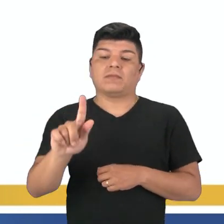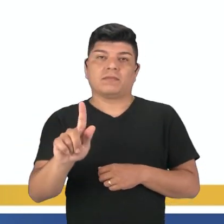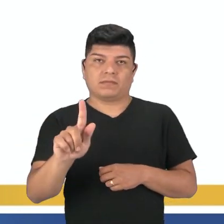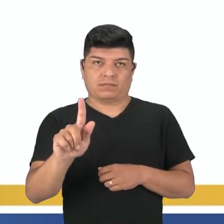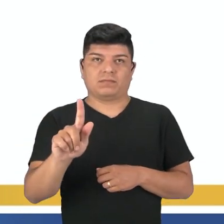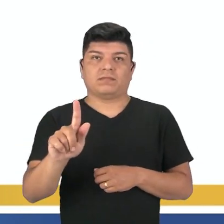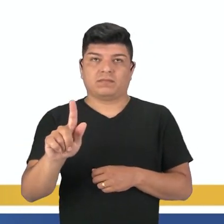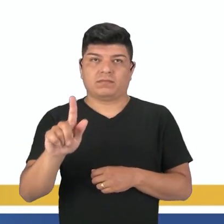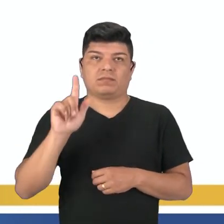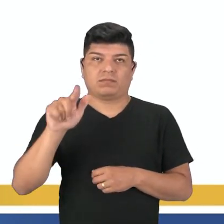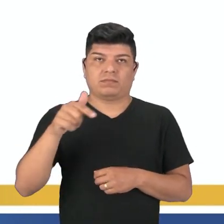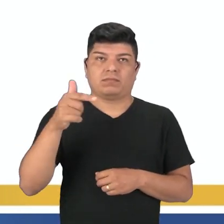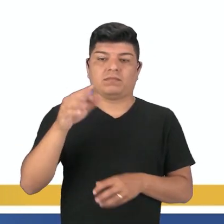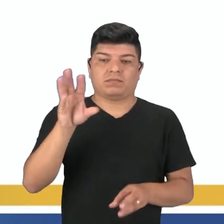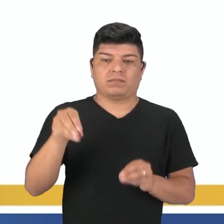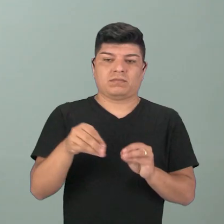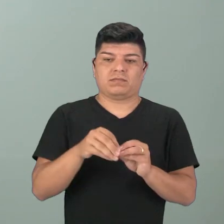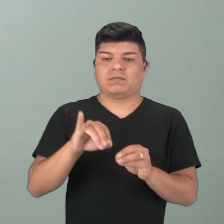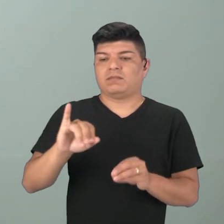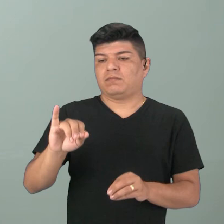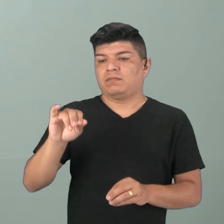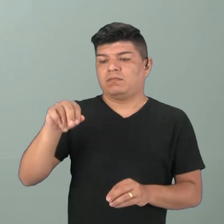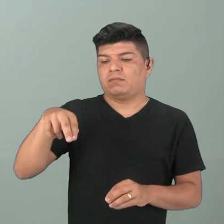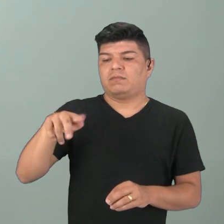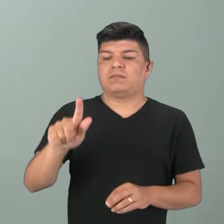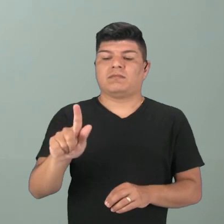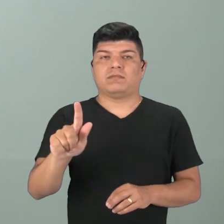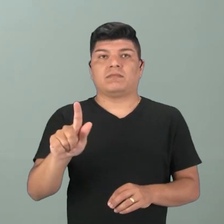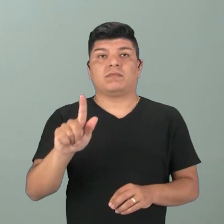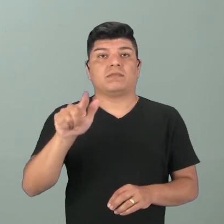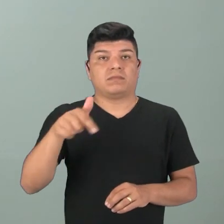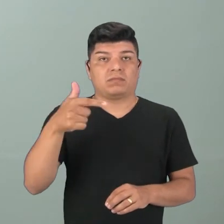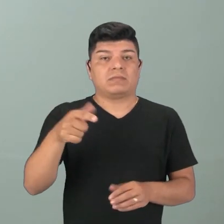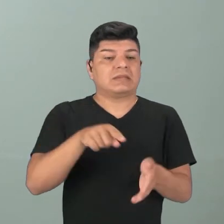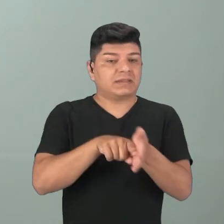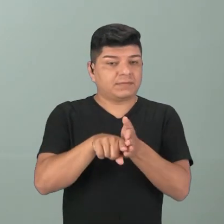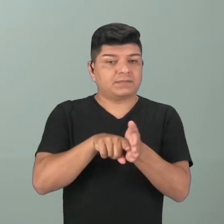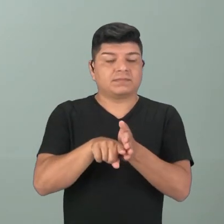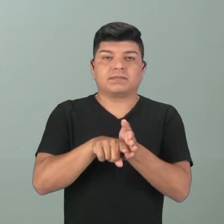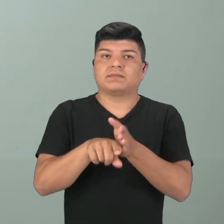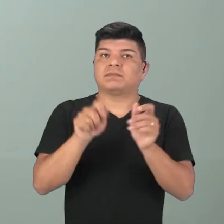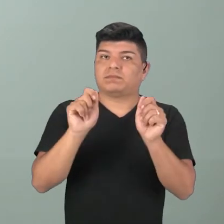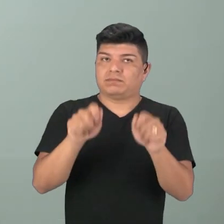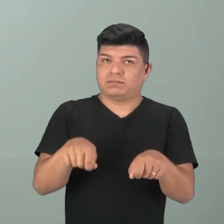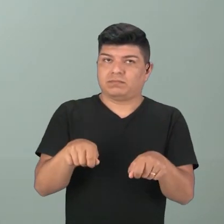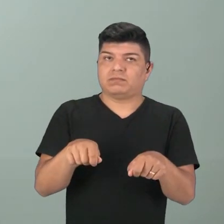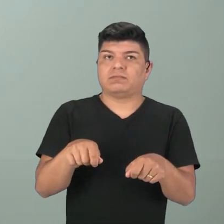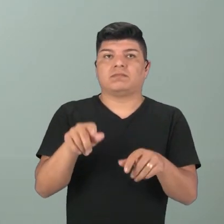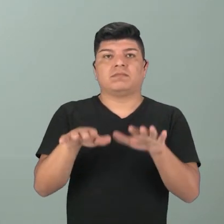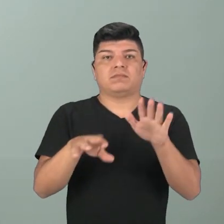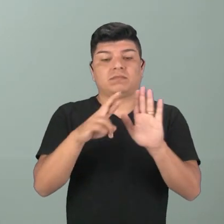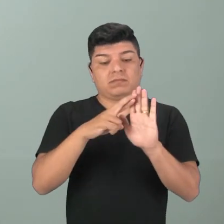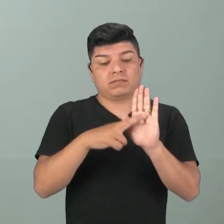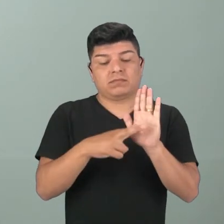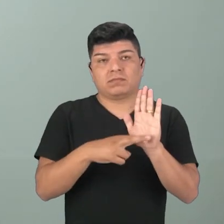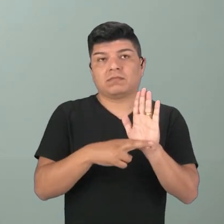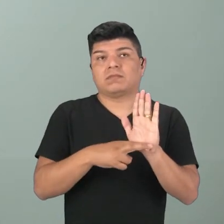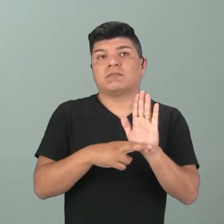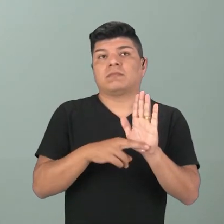E, nós tiramos o E e só depois é que acrescentamos o ING. Certinho? Vocês podem depois pesquisar sobre essas exceções à regra